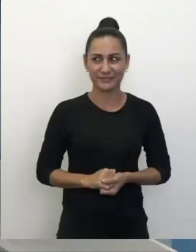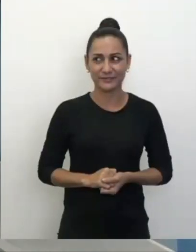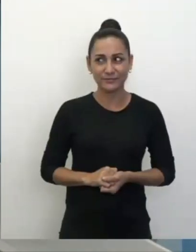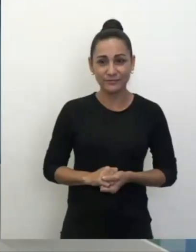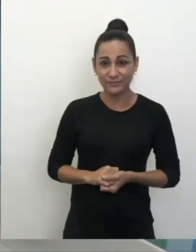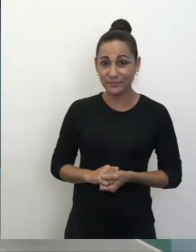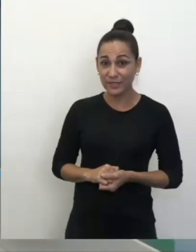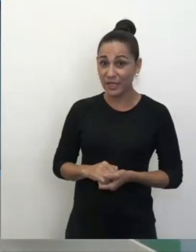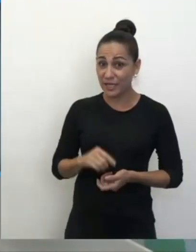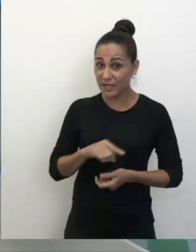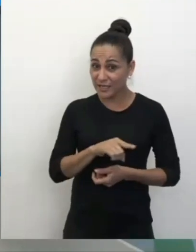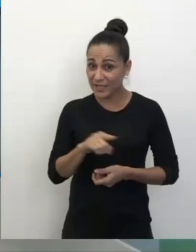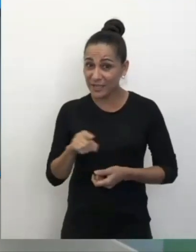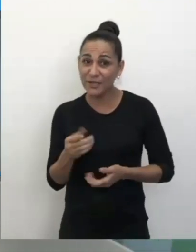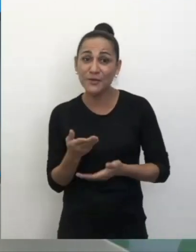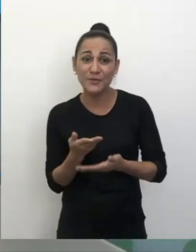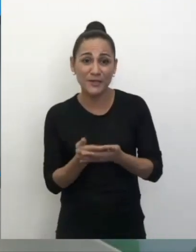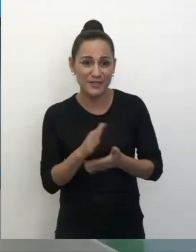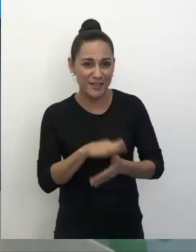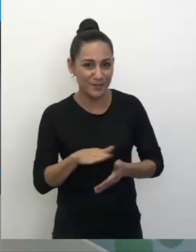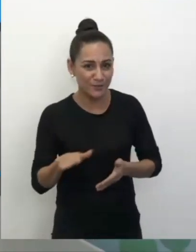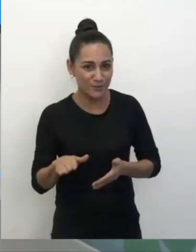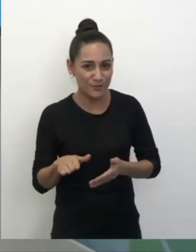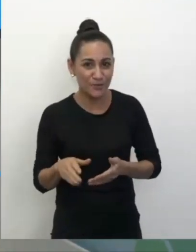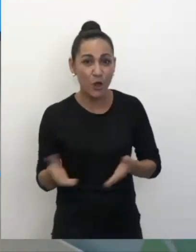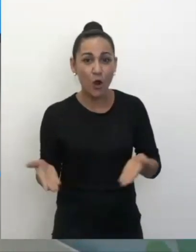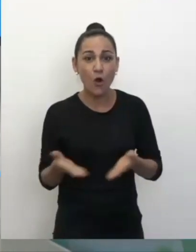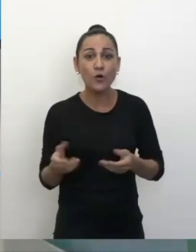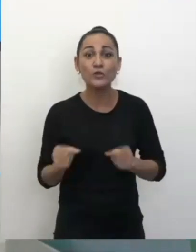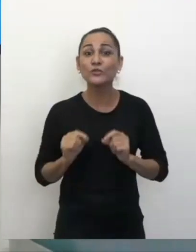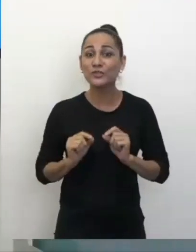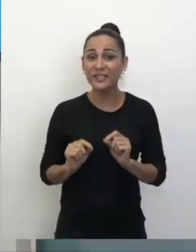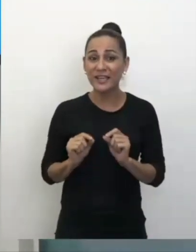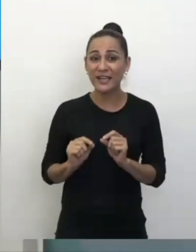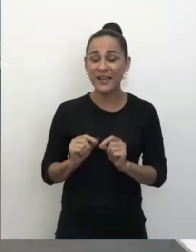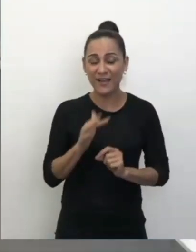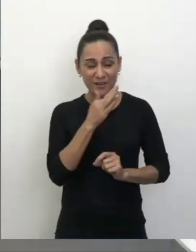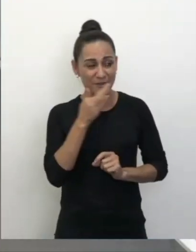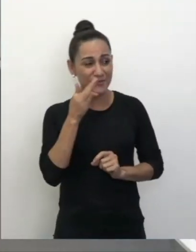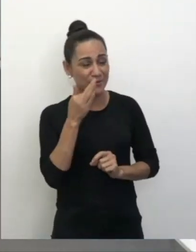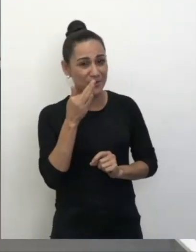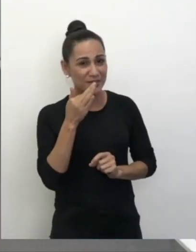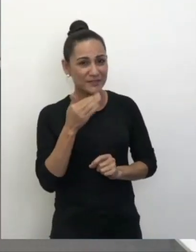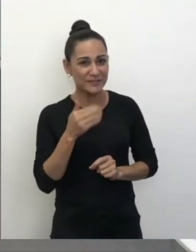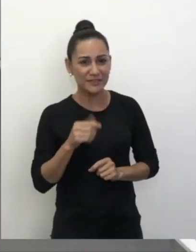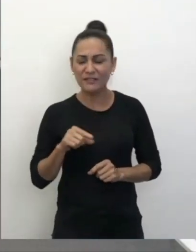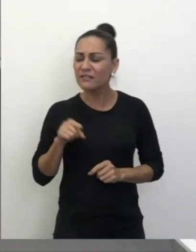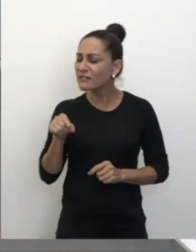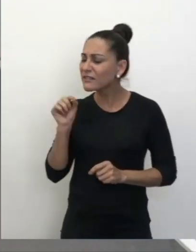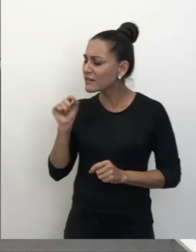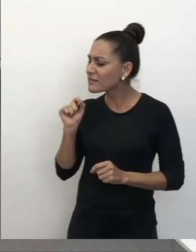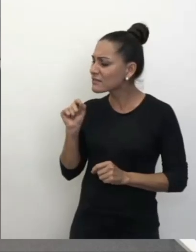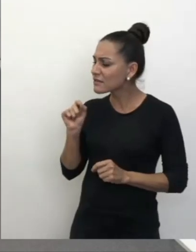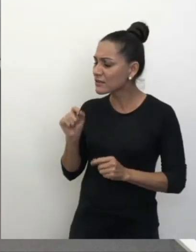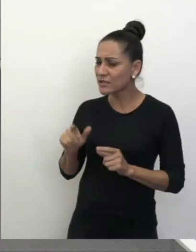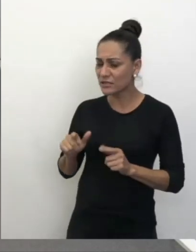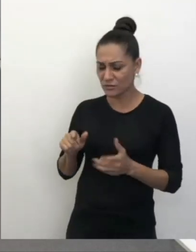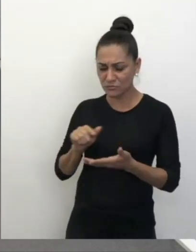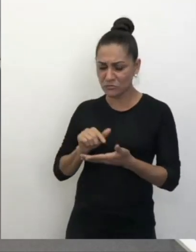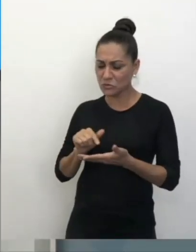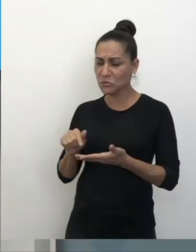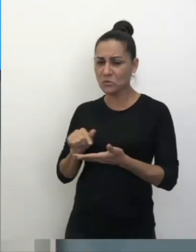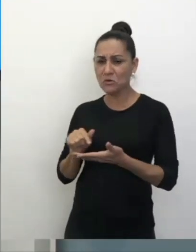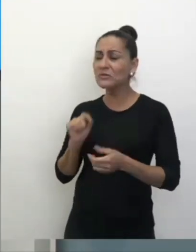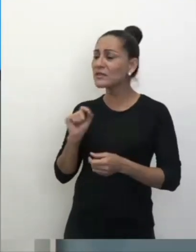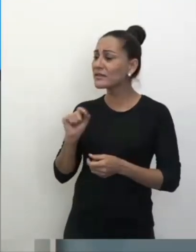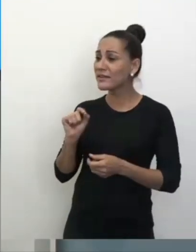Fala meus estudantes, estamos aqui com eu, vai Fabião! E isso aí? O é isso aí na sua mão, rapaz? Vamos ver, o